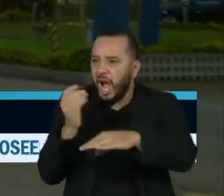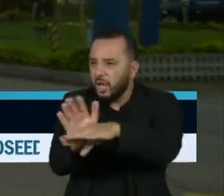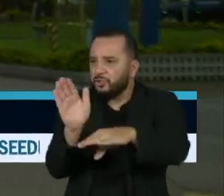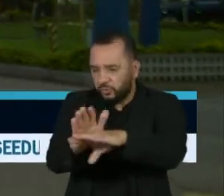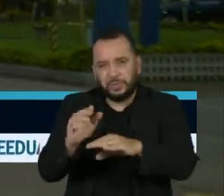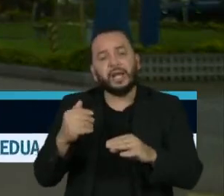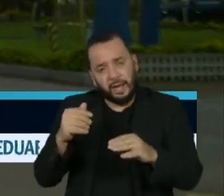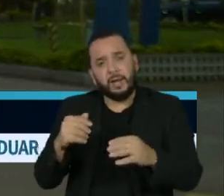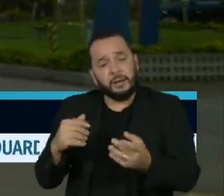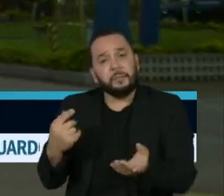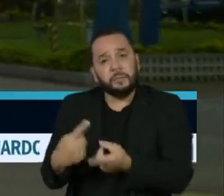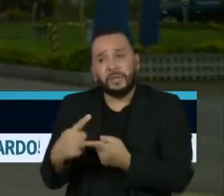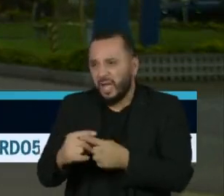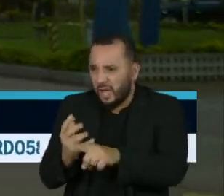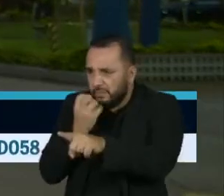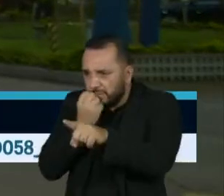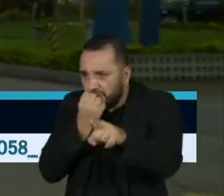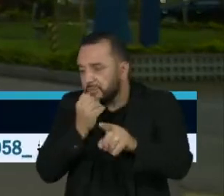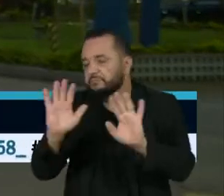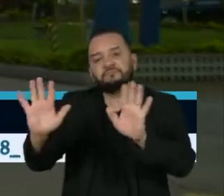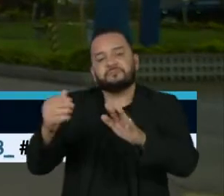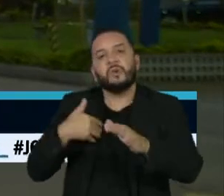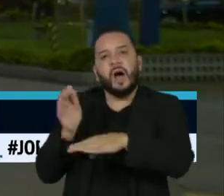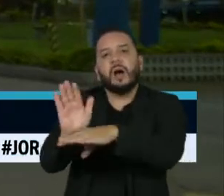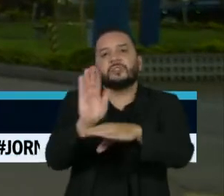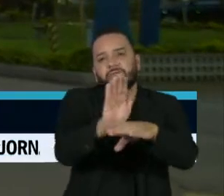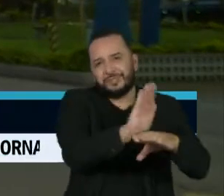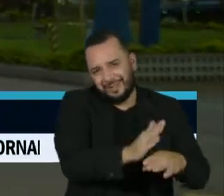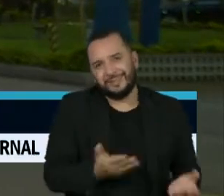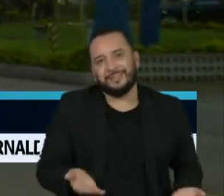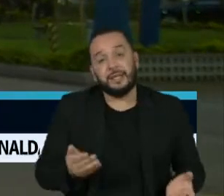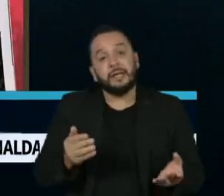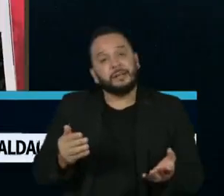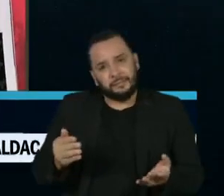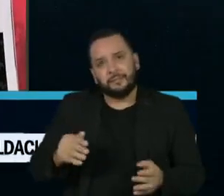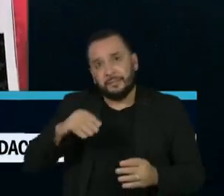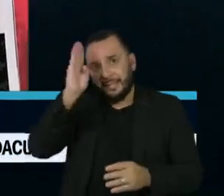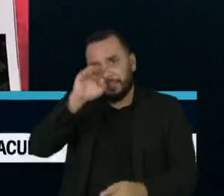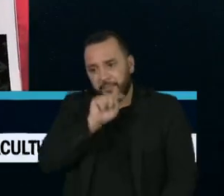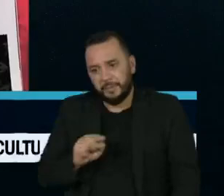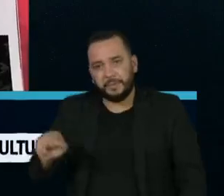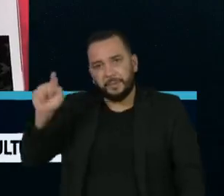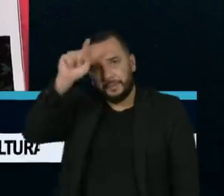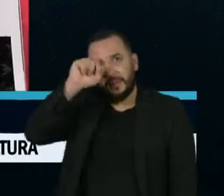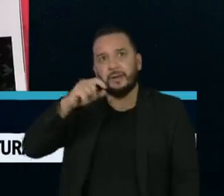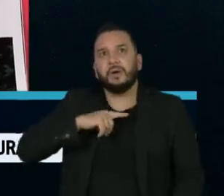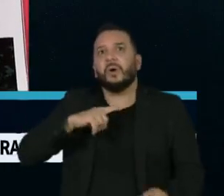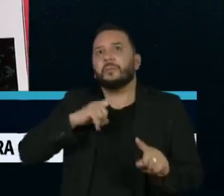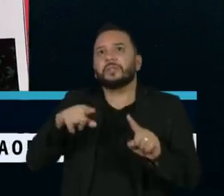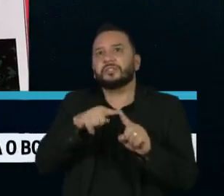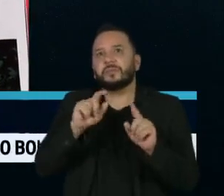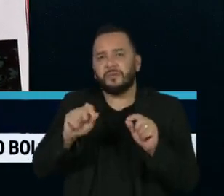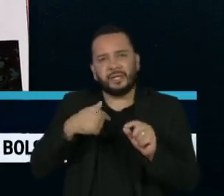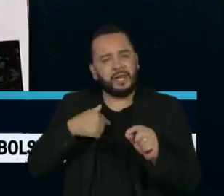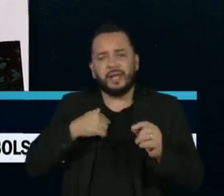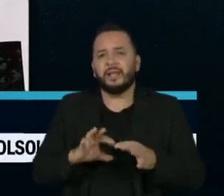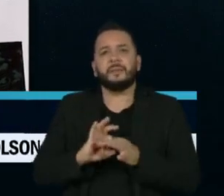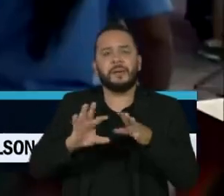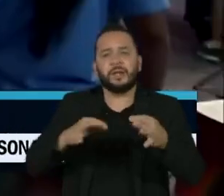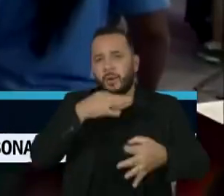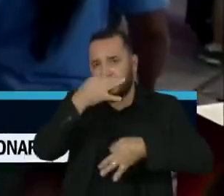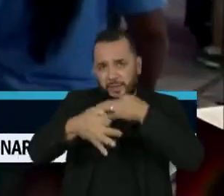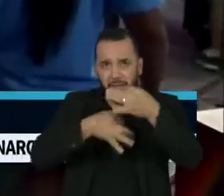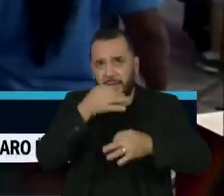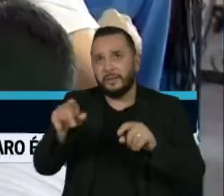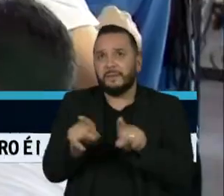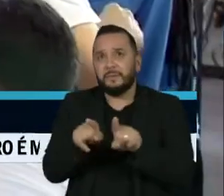atacada ou censurada, principalmente fora dos grandes centros do país. Os objetivos são fortalecer a liberdade de expressão e